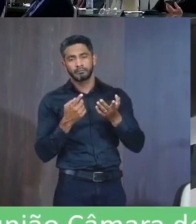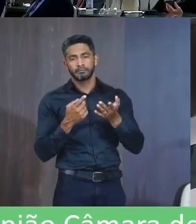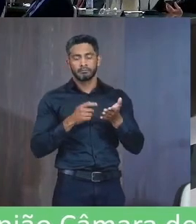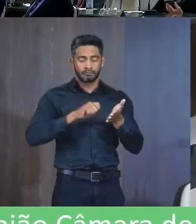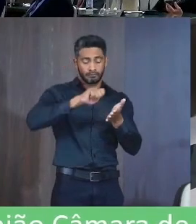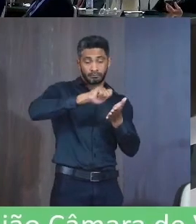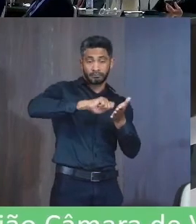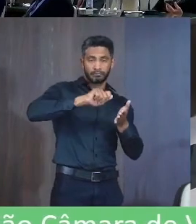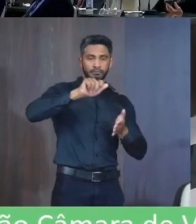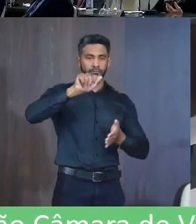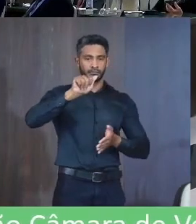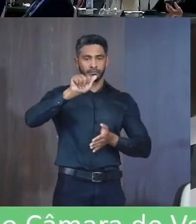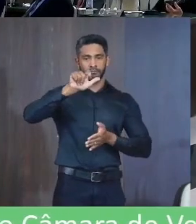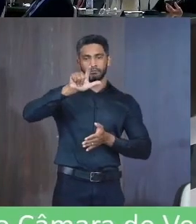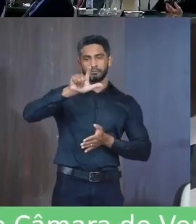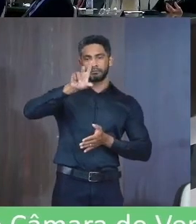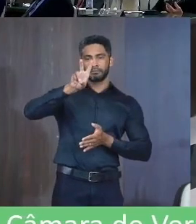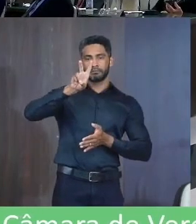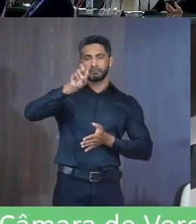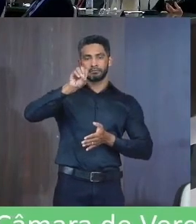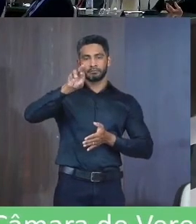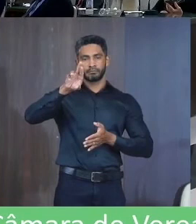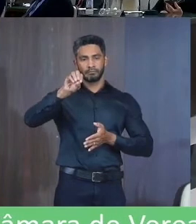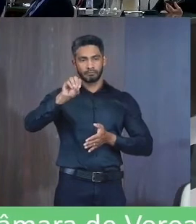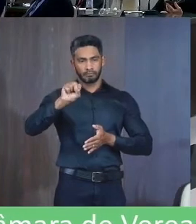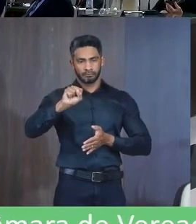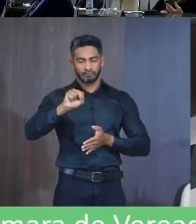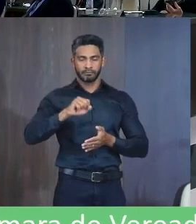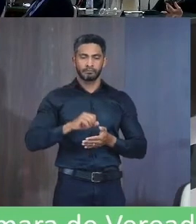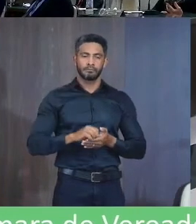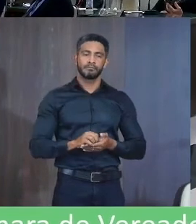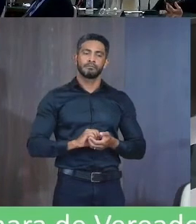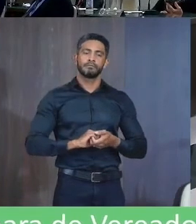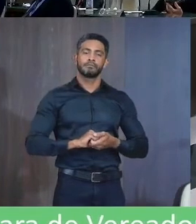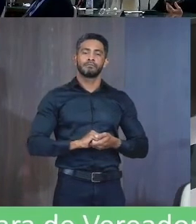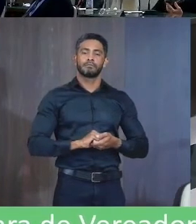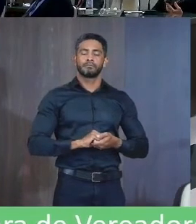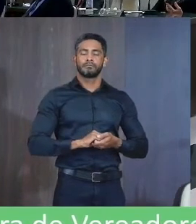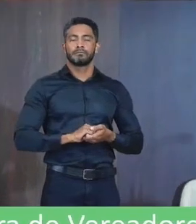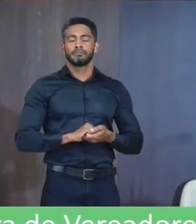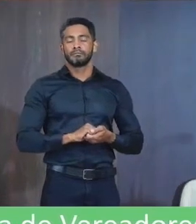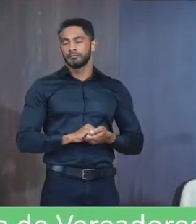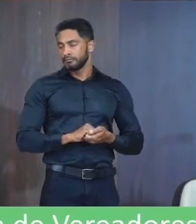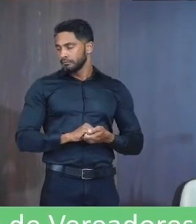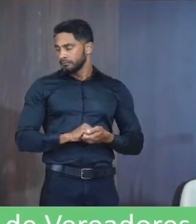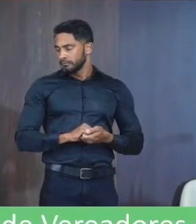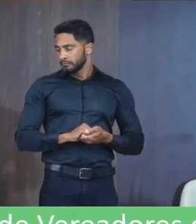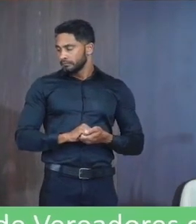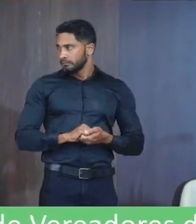Álvaro Vinícius Suporte de coordenação Do Ministério da Diocese de Janaúba